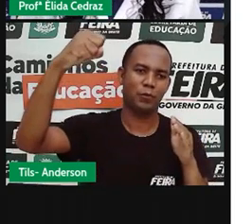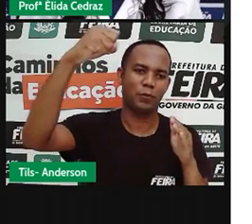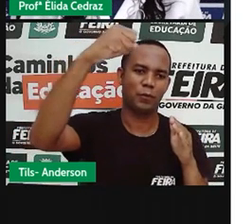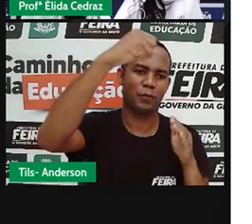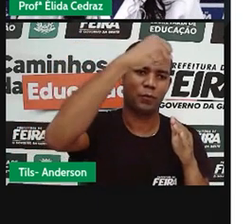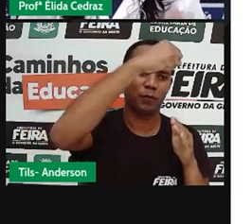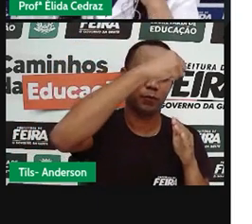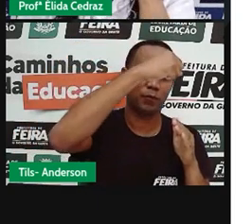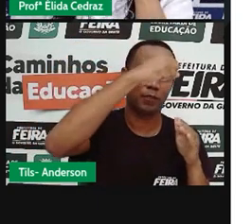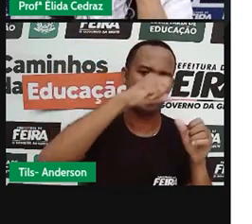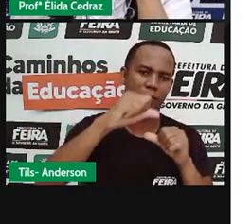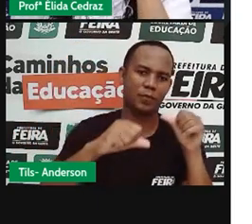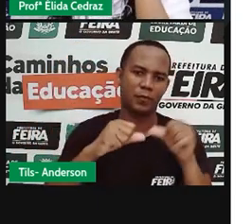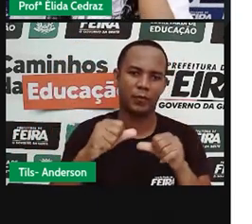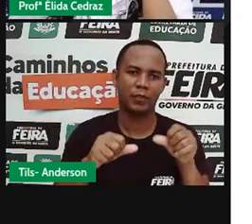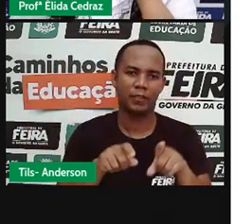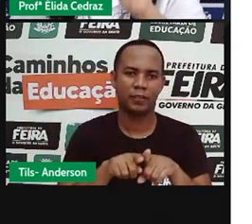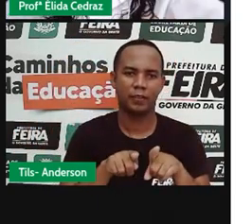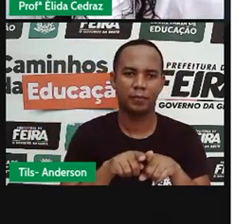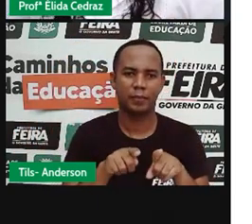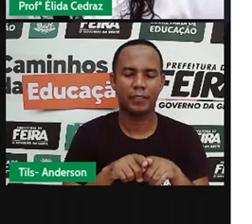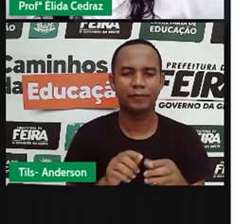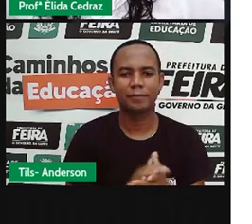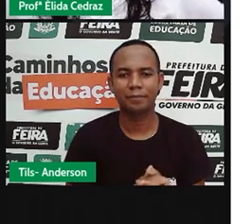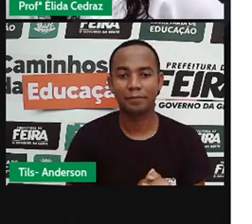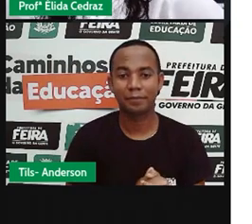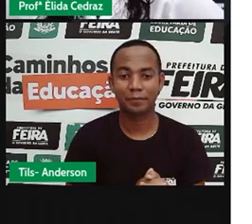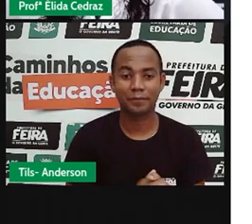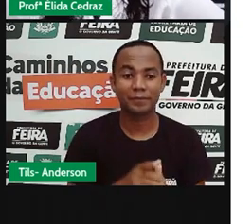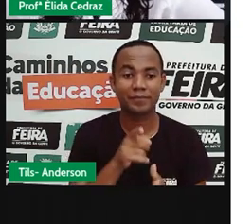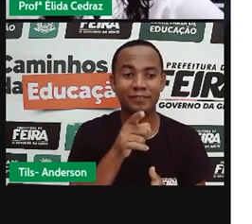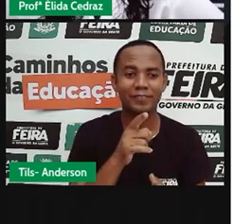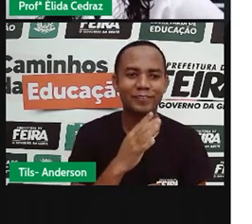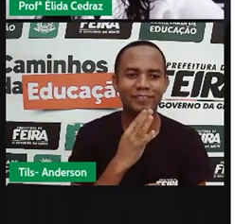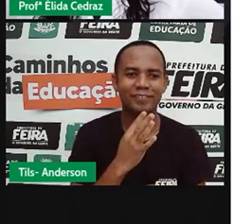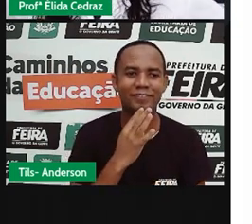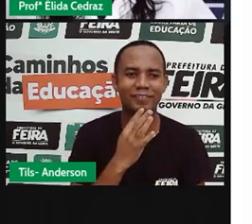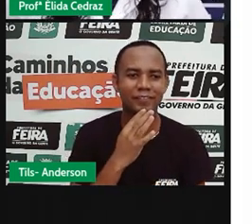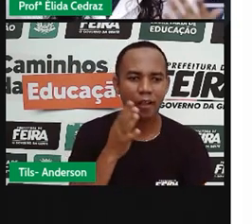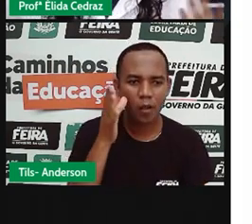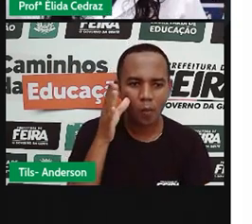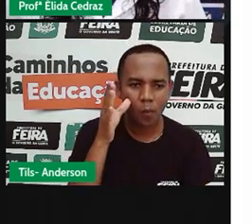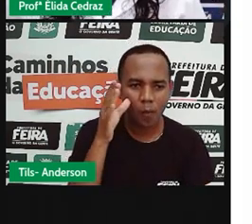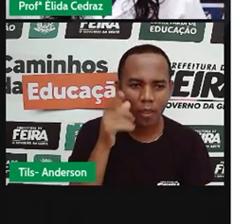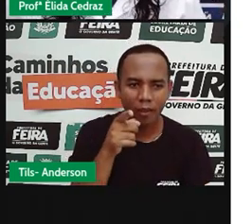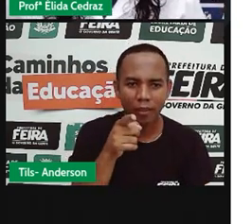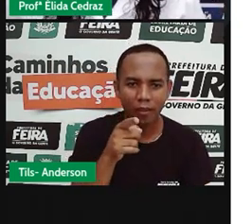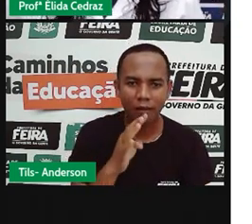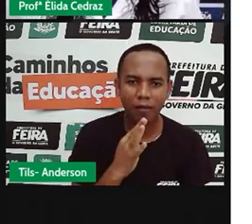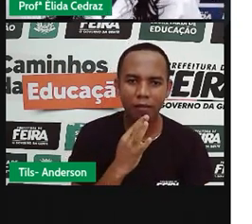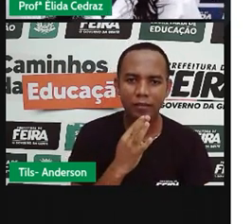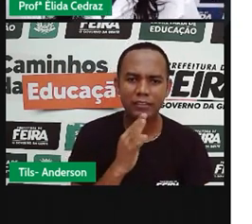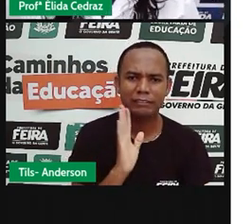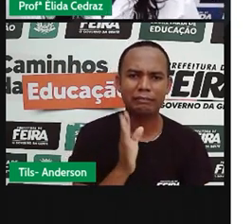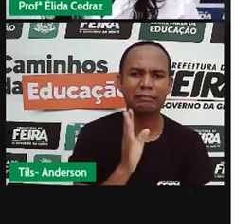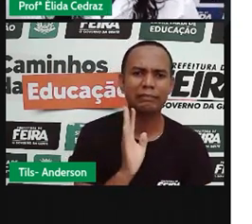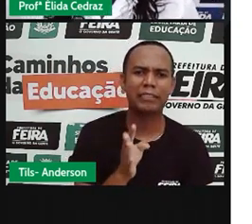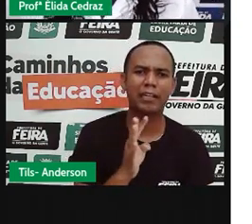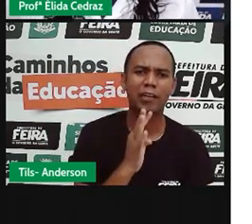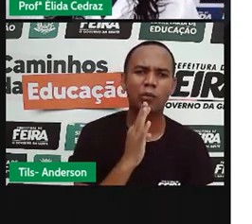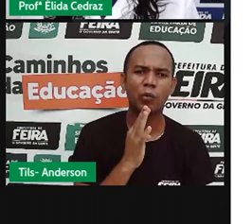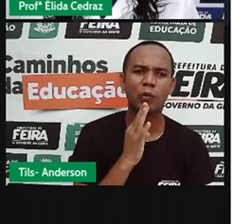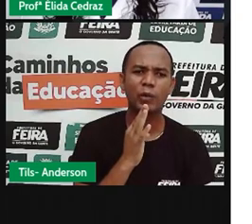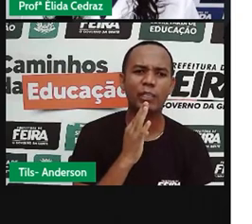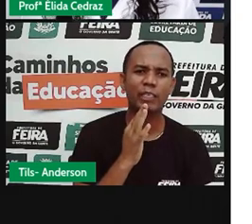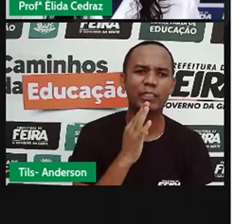de lugar. A curiosidade que a Pró trouxe hoje para você. Ah, Pró, eu já conheço o